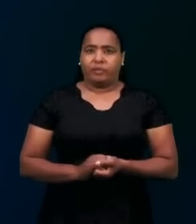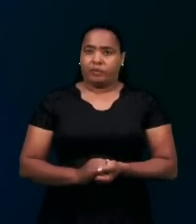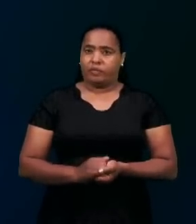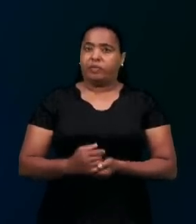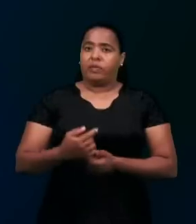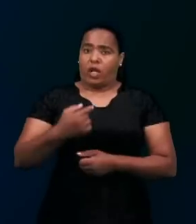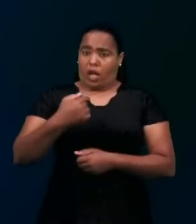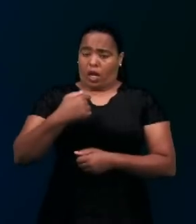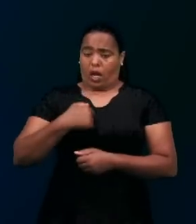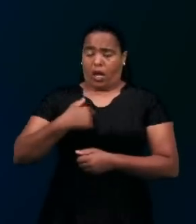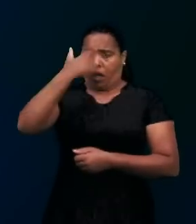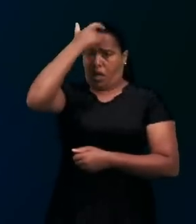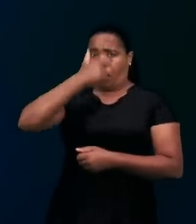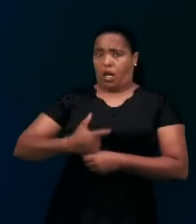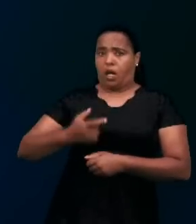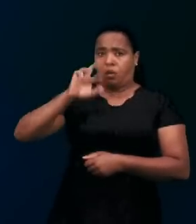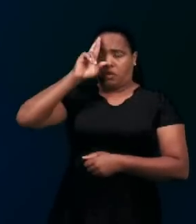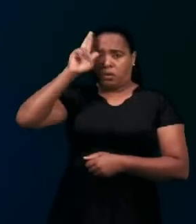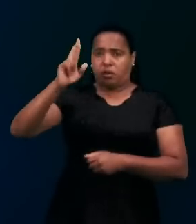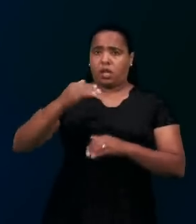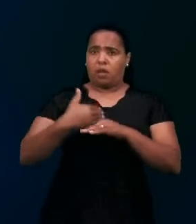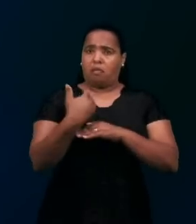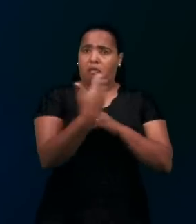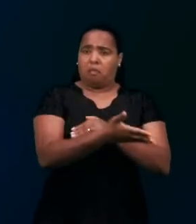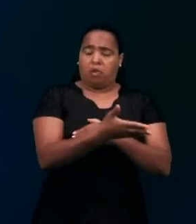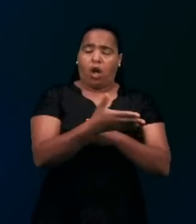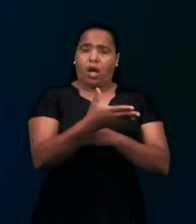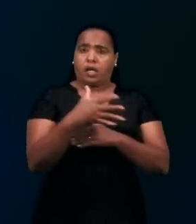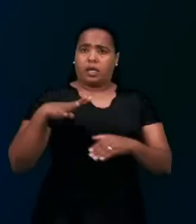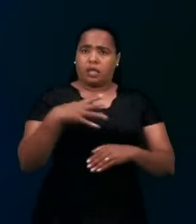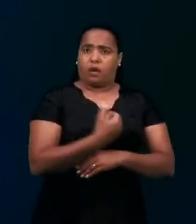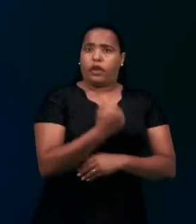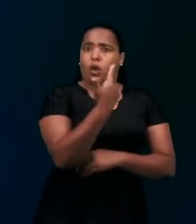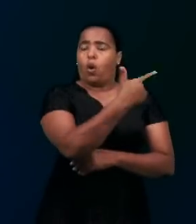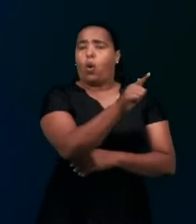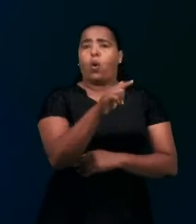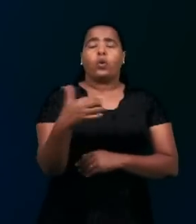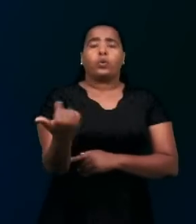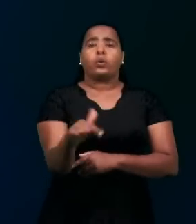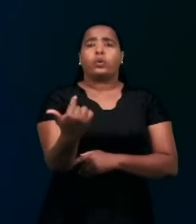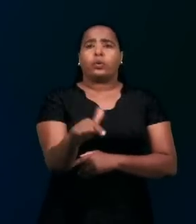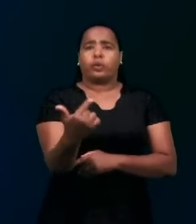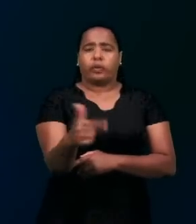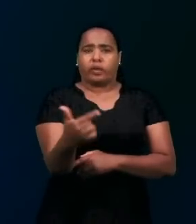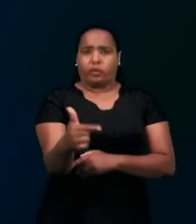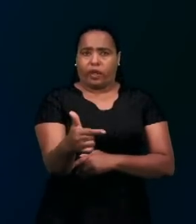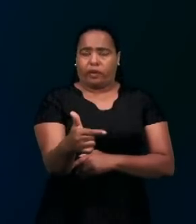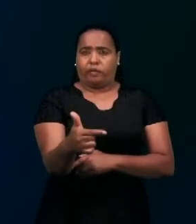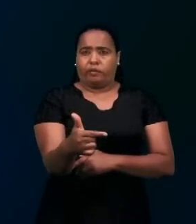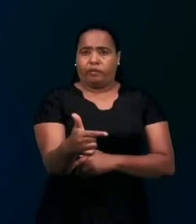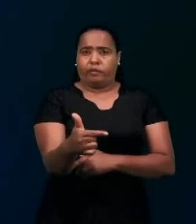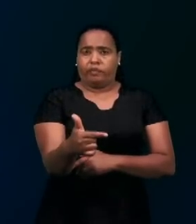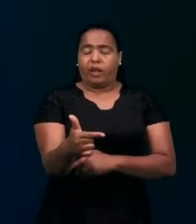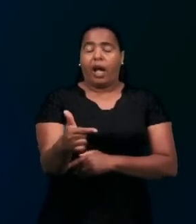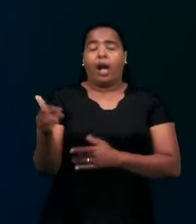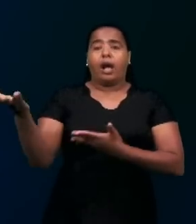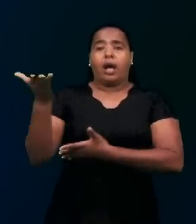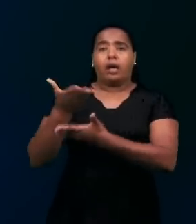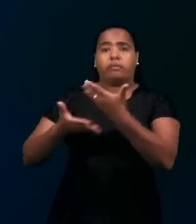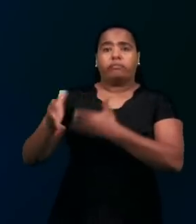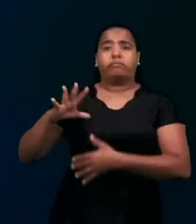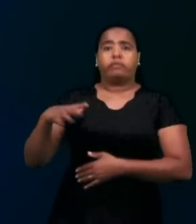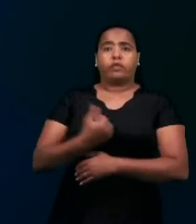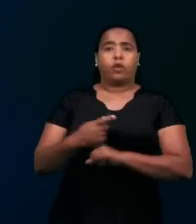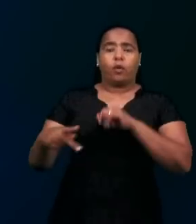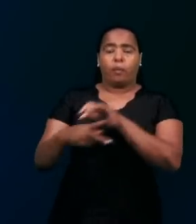Senhor, e fora de mim não há salvador. Nos relatamos justamente que a salvação só vem do Senhor, só pode